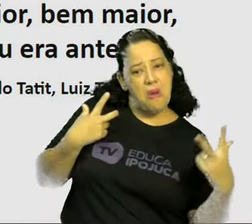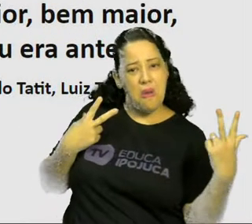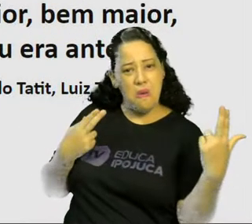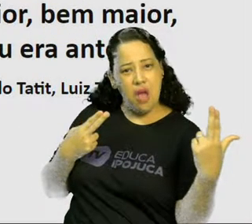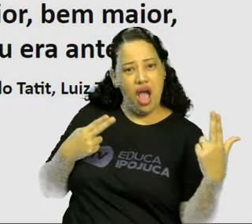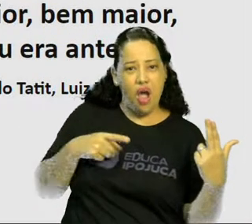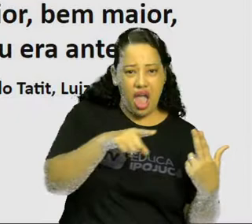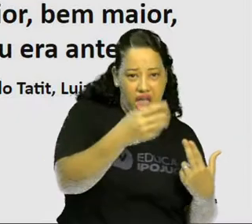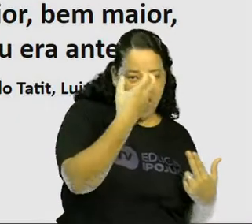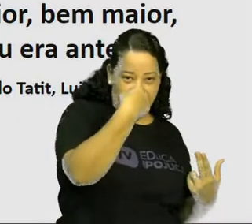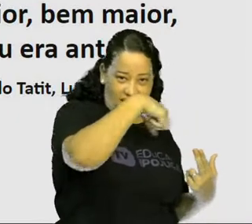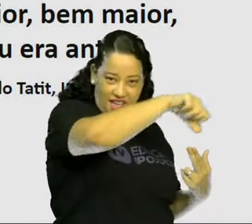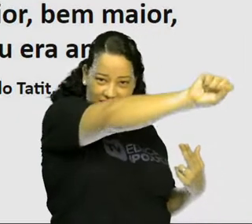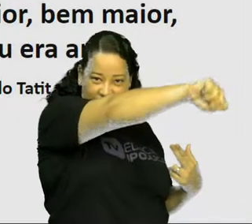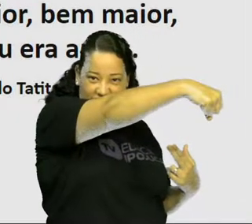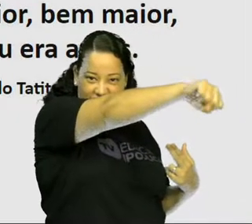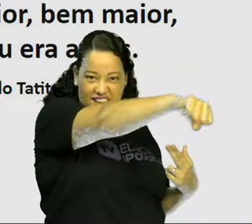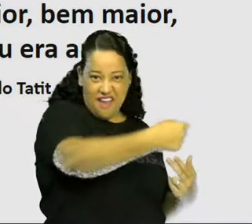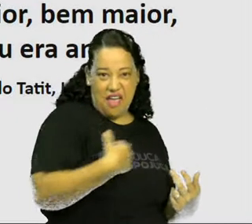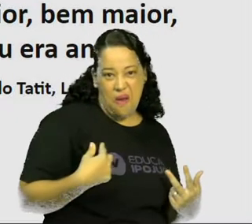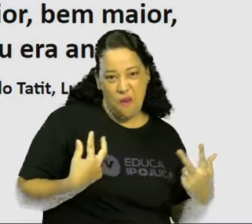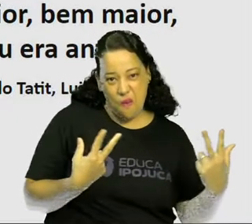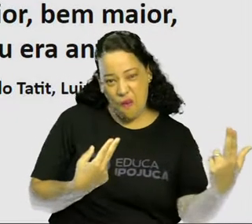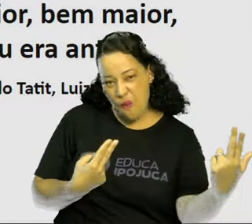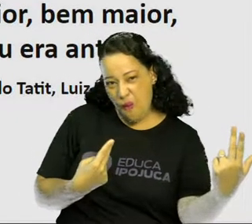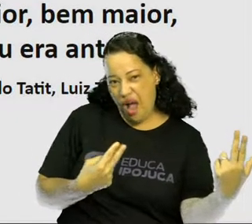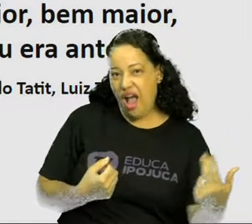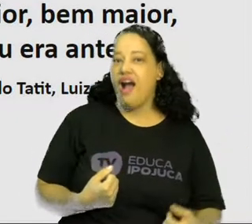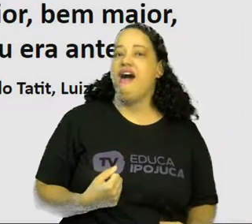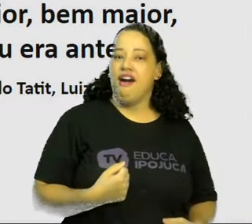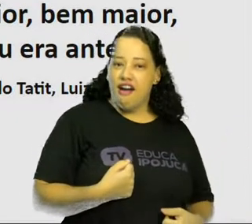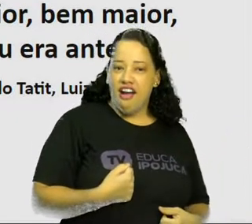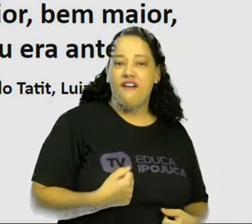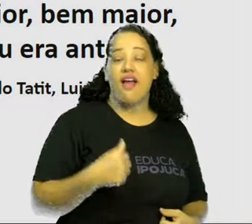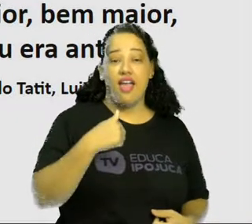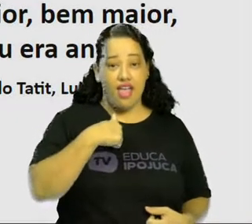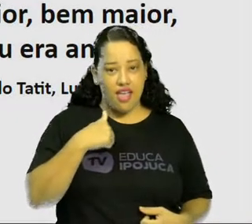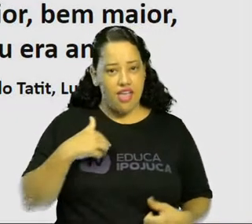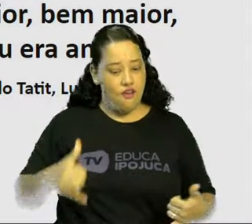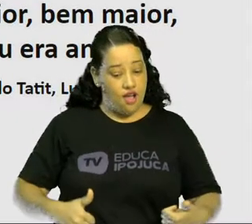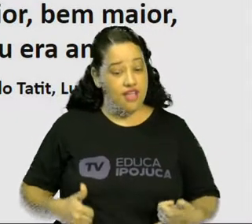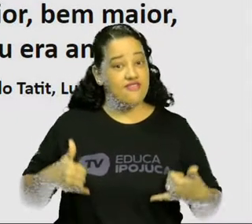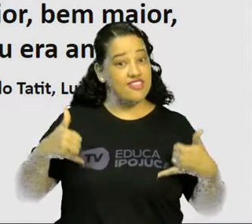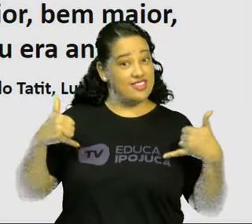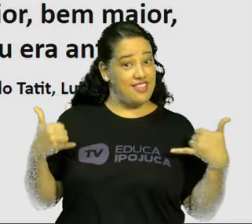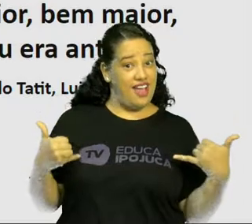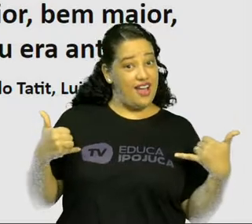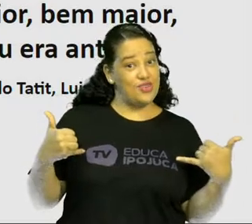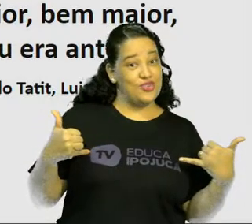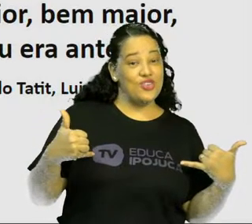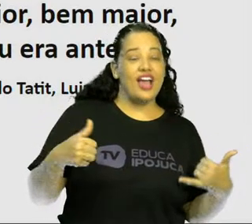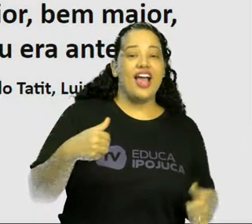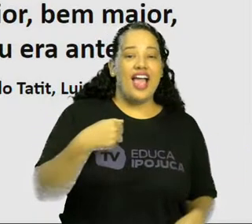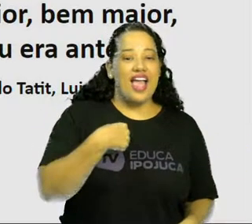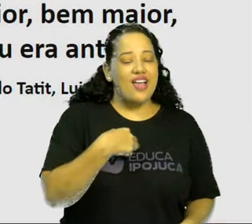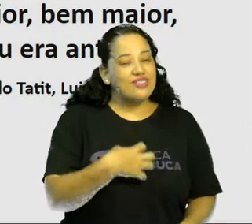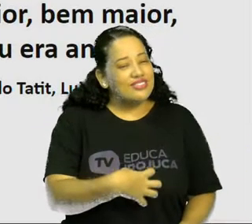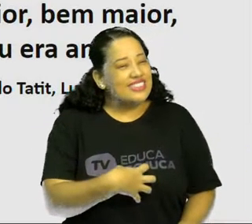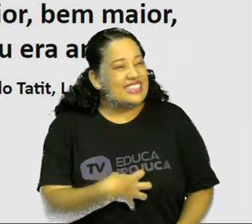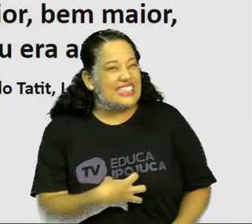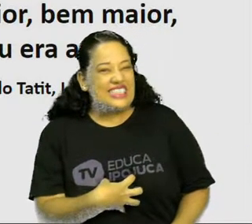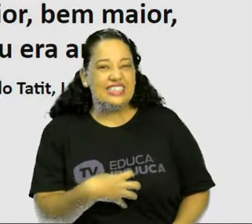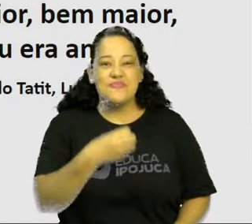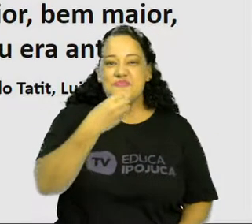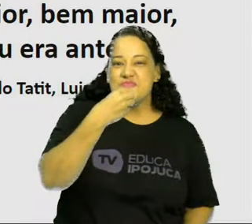um elefante. E quando chegar o meu aniversário, eu me sinto